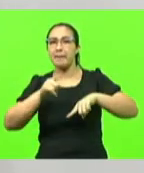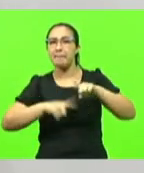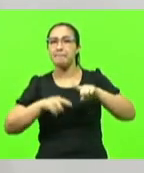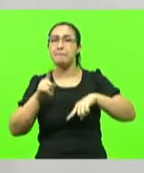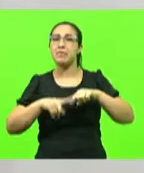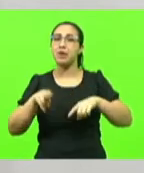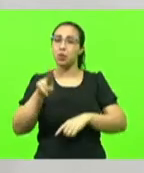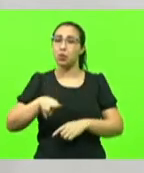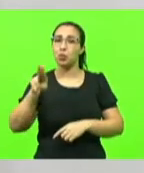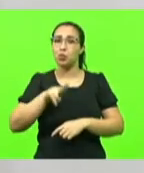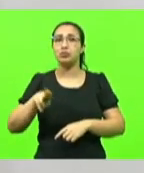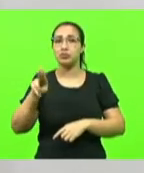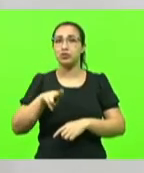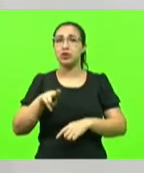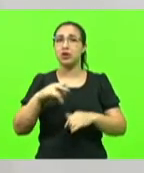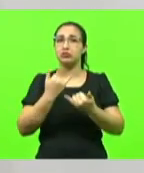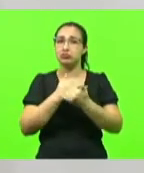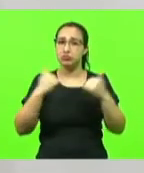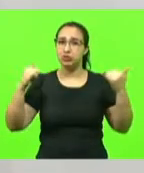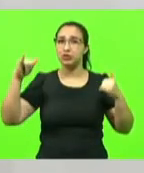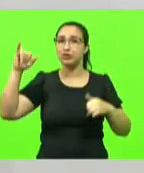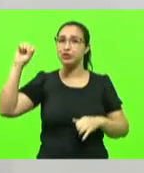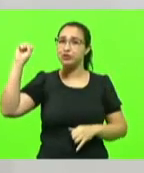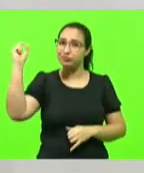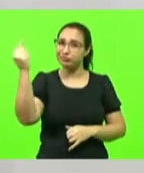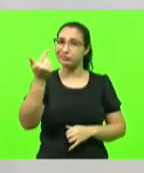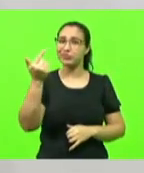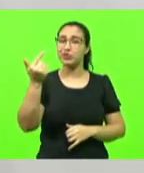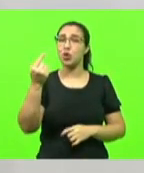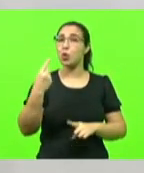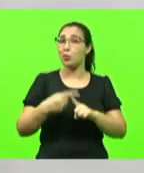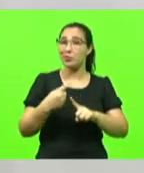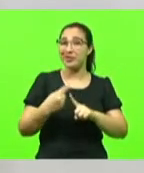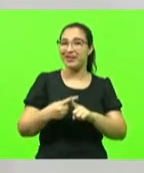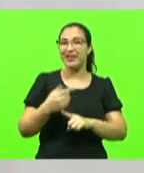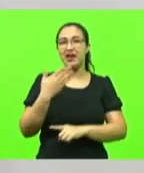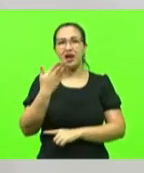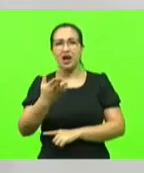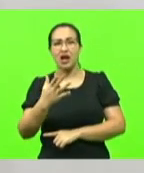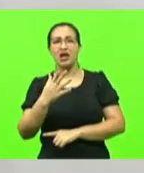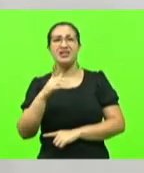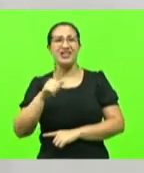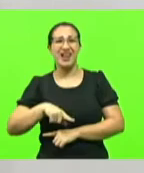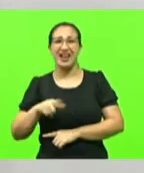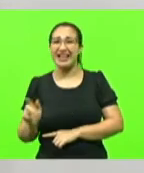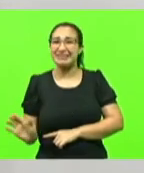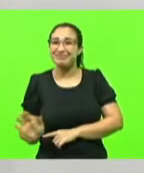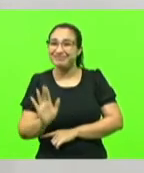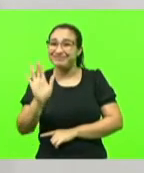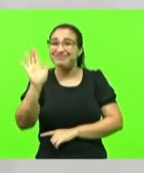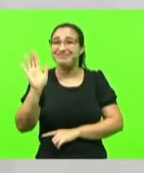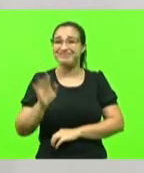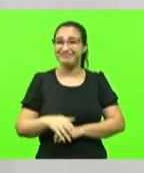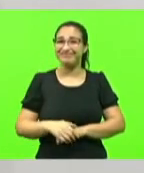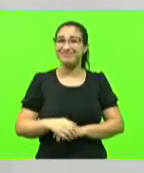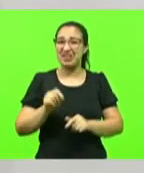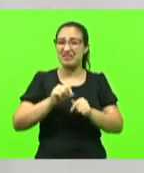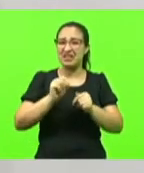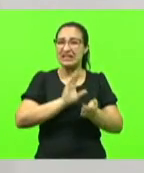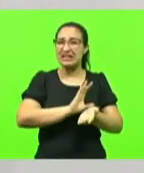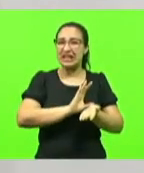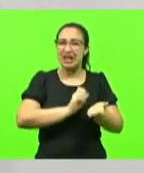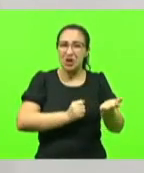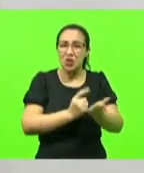energia solar, pois ainda estes componentes são muito caros para que sejam feitos os investimentos.